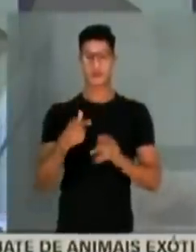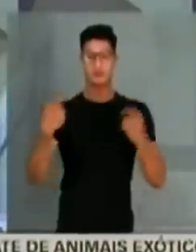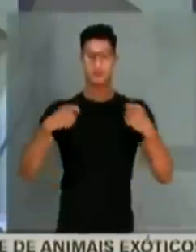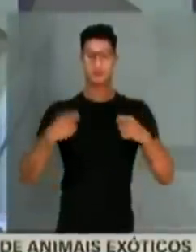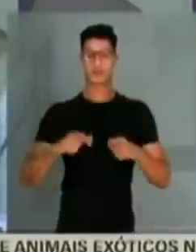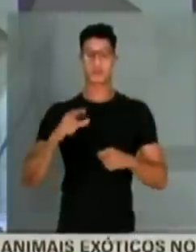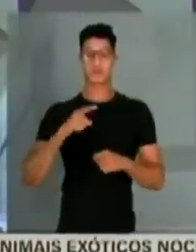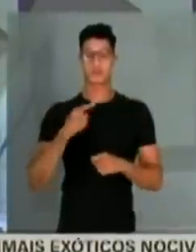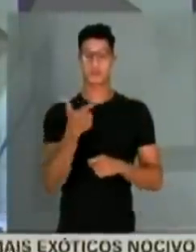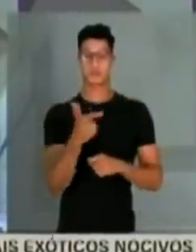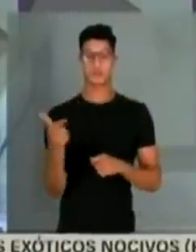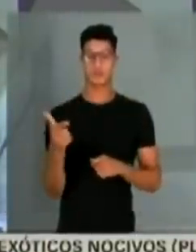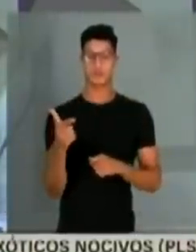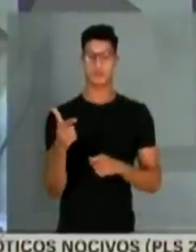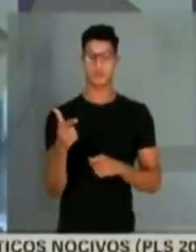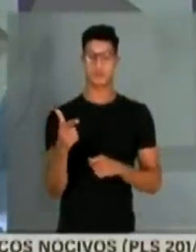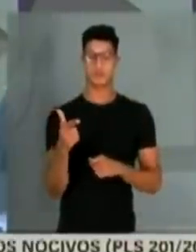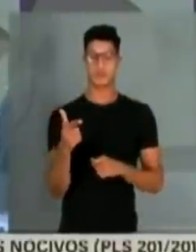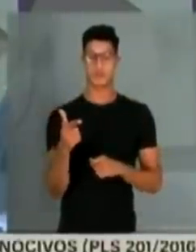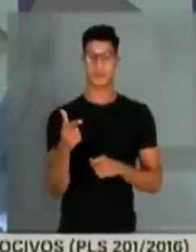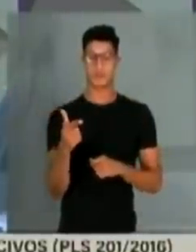necessidade de